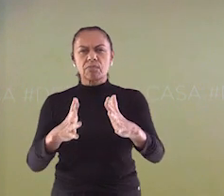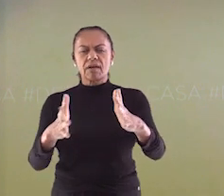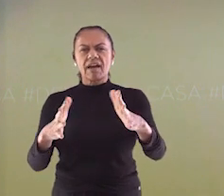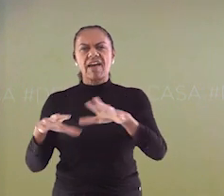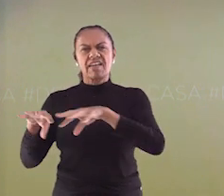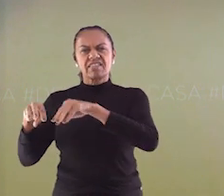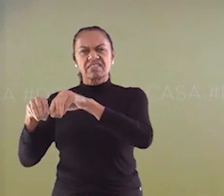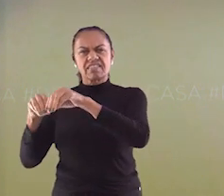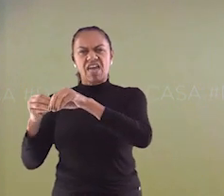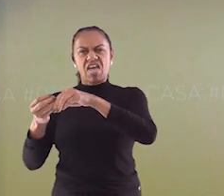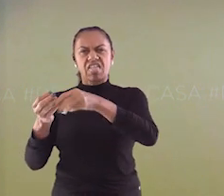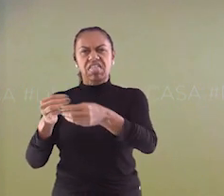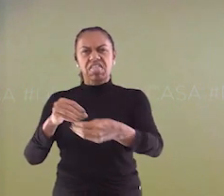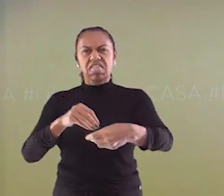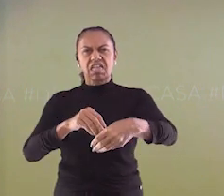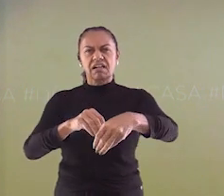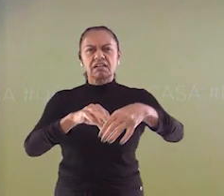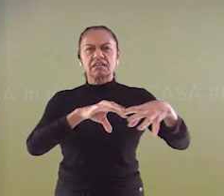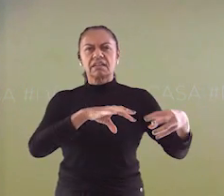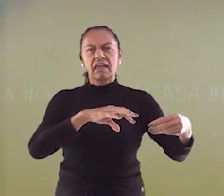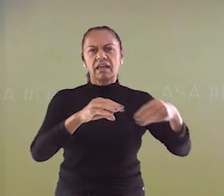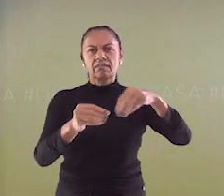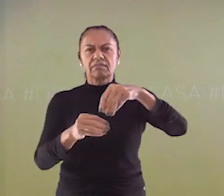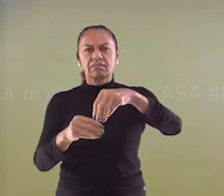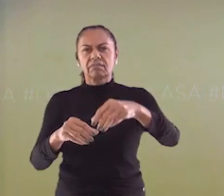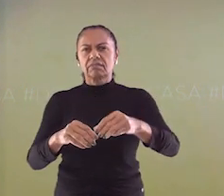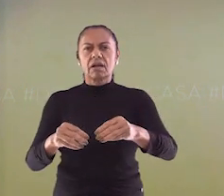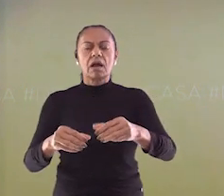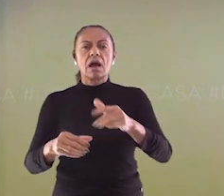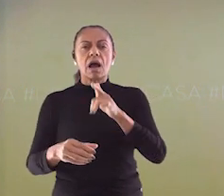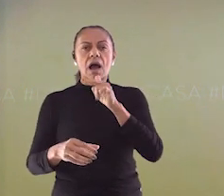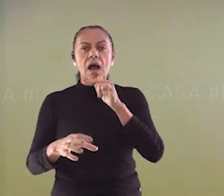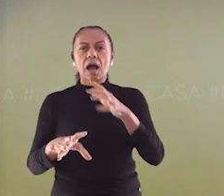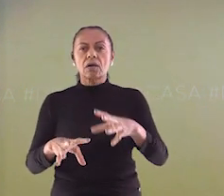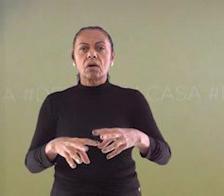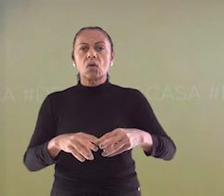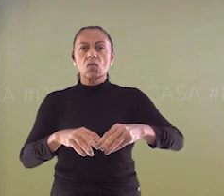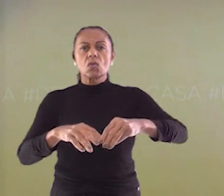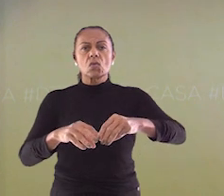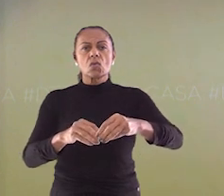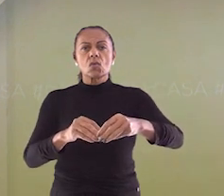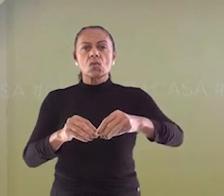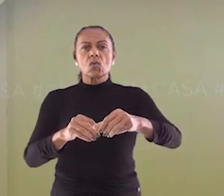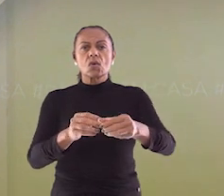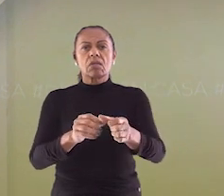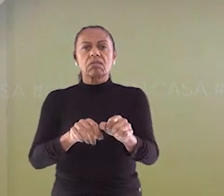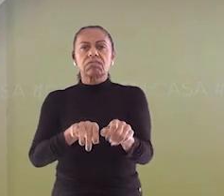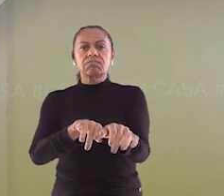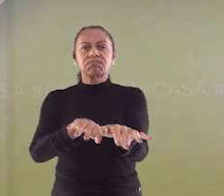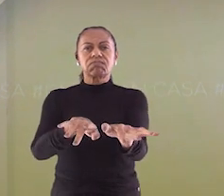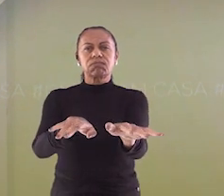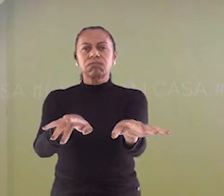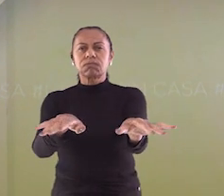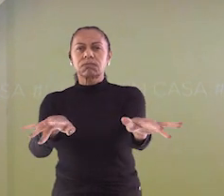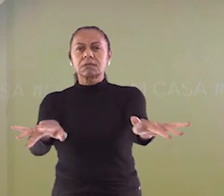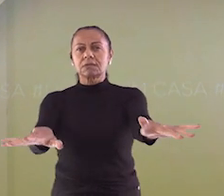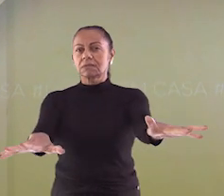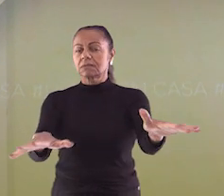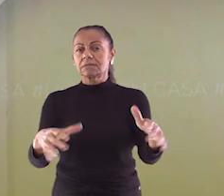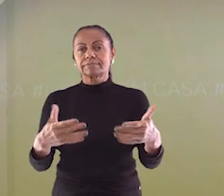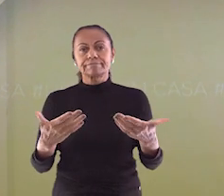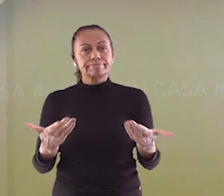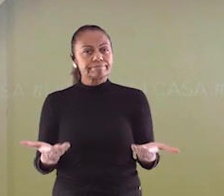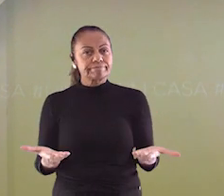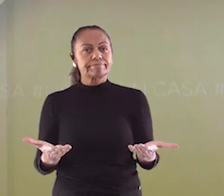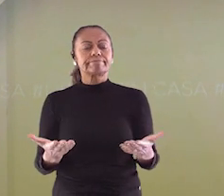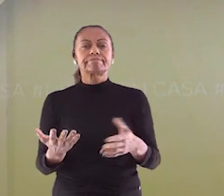pela sociedade. Já vimos sobre isso em aulas anteriores, mas vamos relembrar. Quando ocorre o assoreamento de um